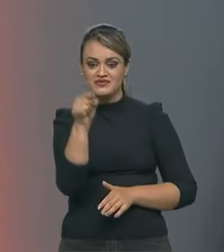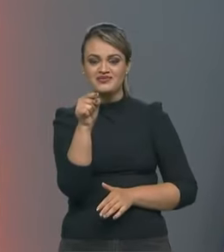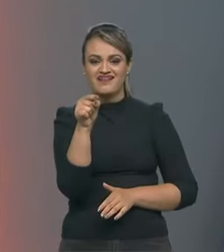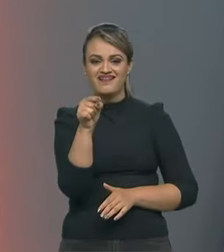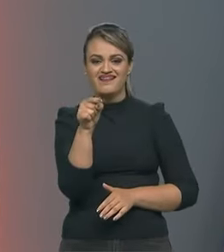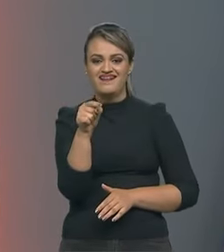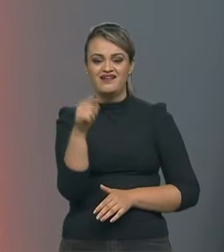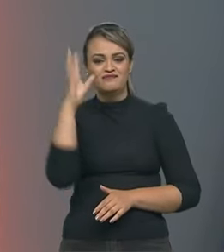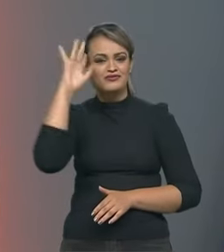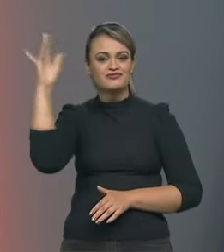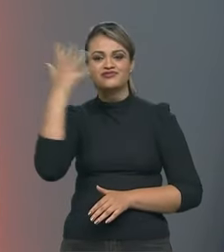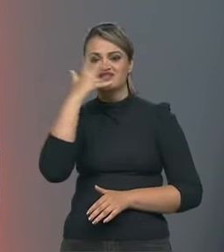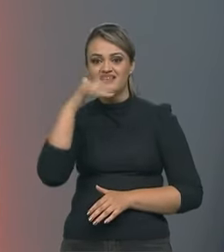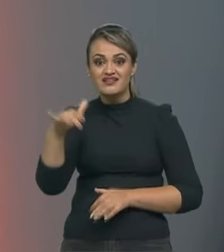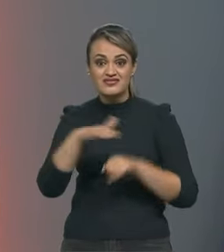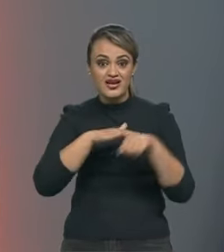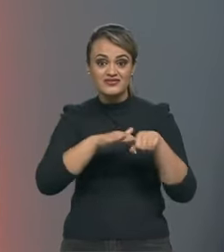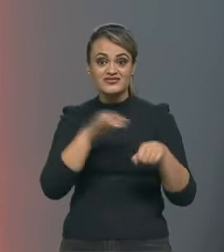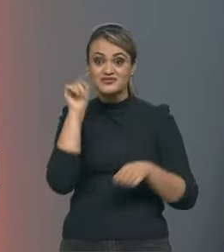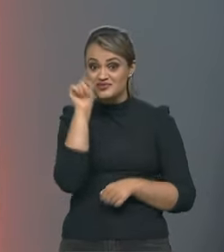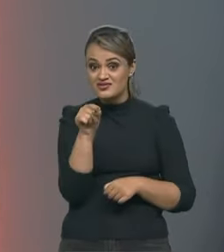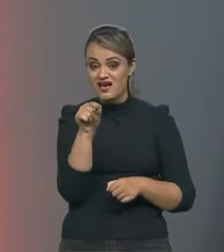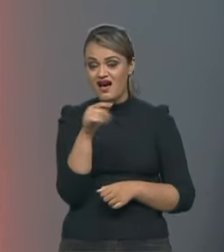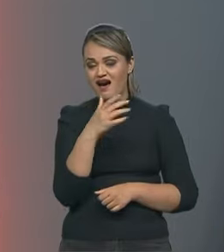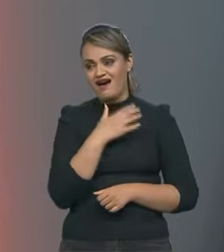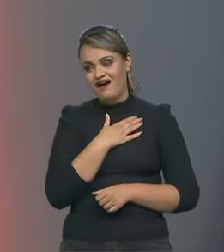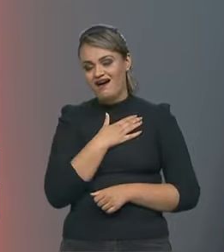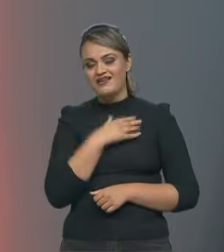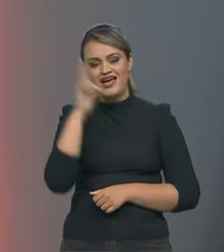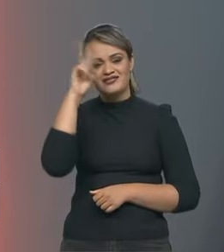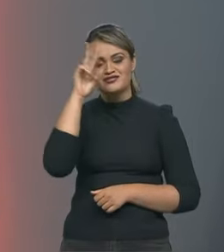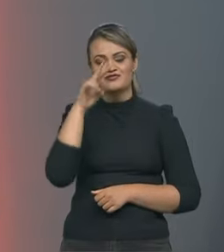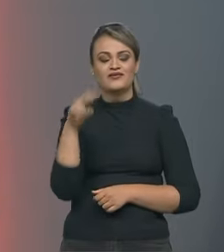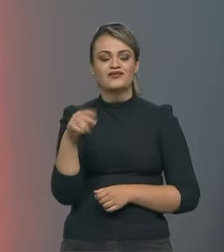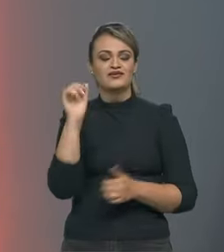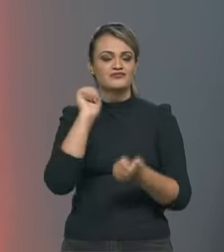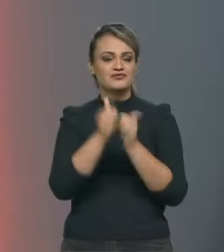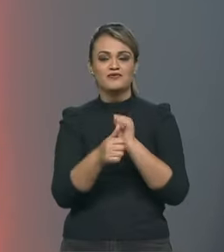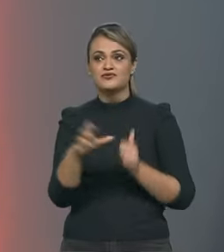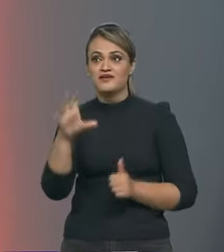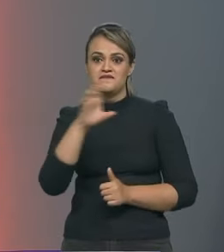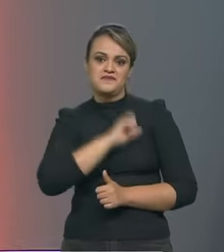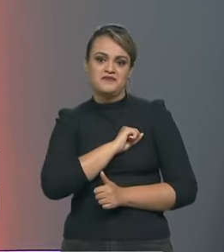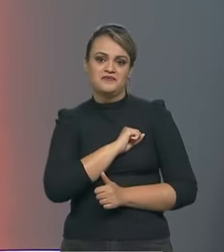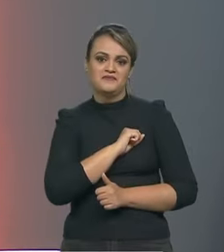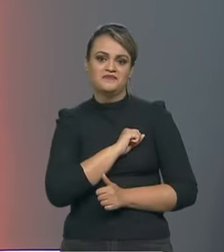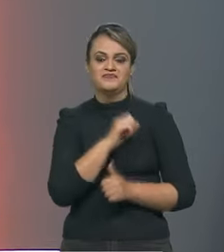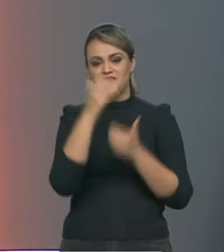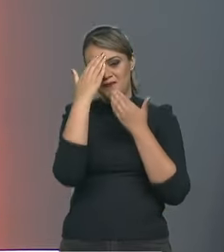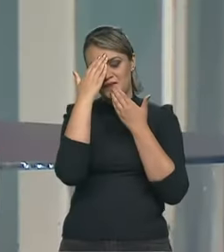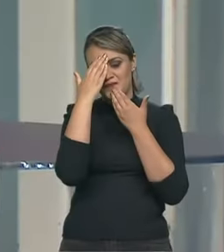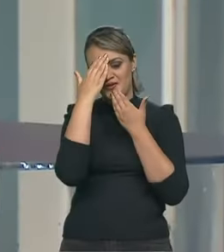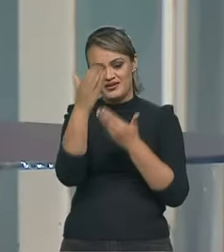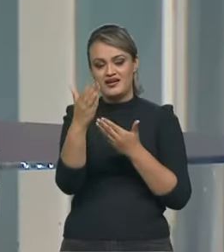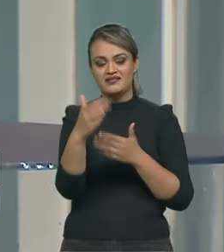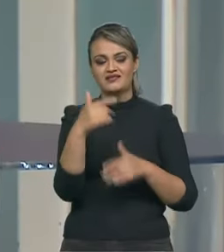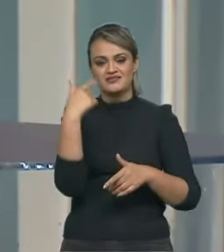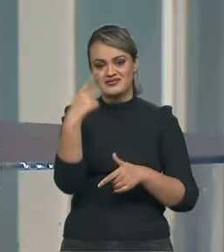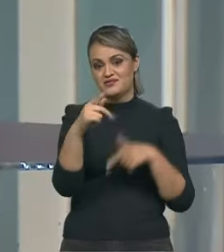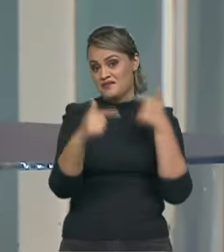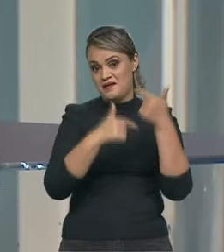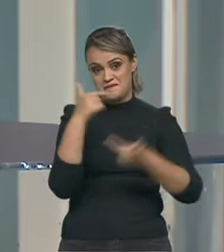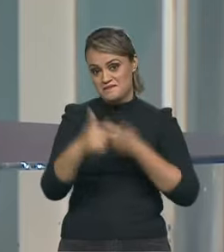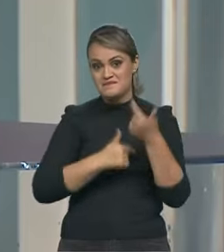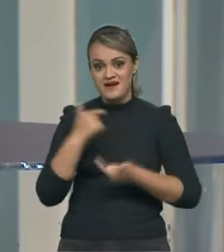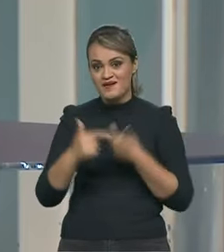de criança de poder conversar com alguém que faz parte da história de um esporte que eu tanto amo então agradecer a você pelo seu trabalho